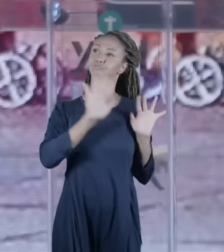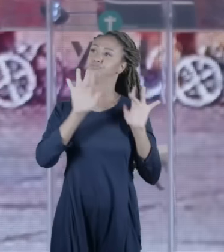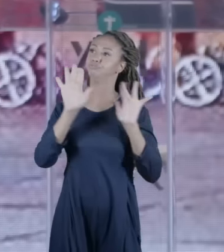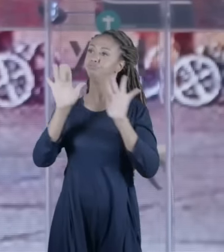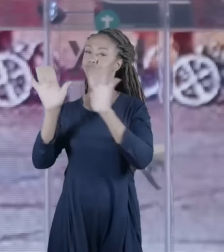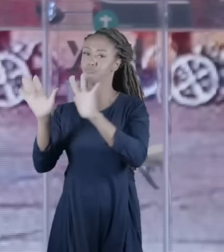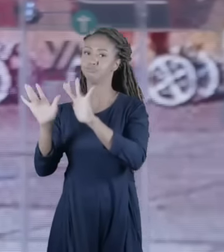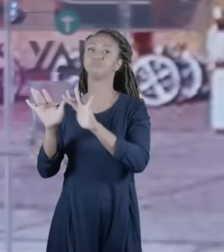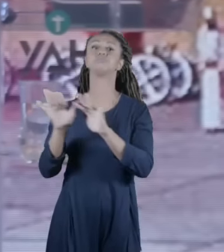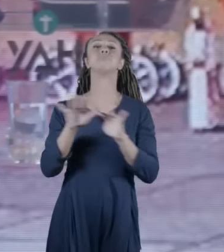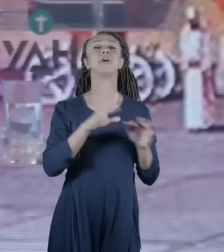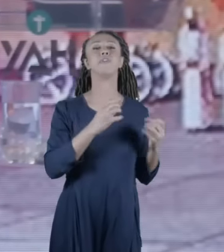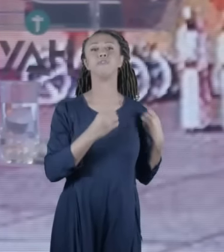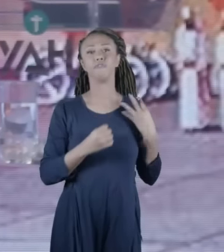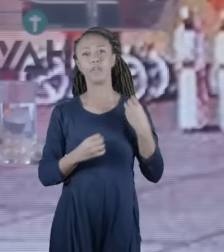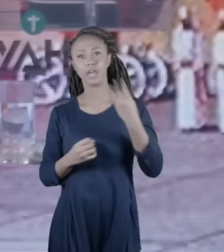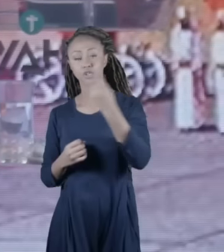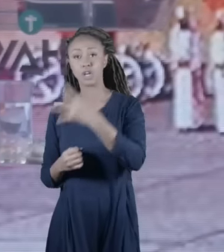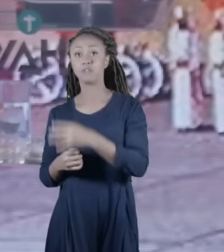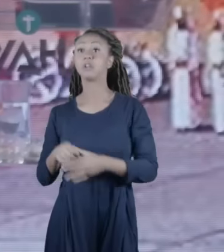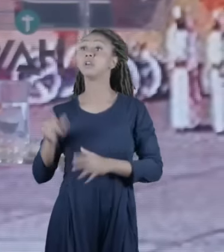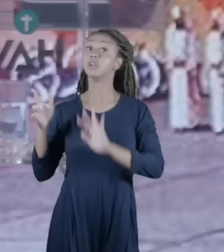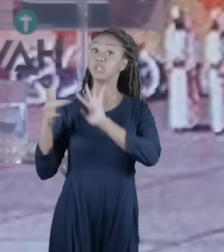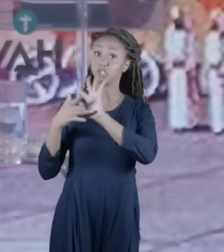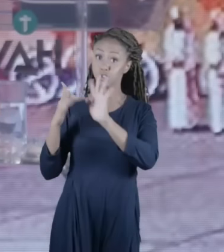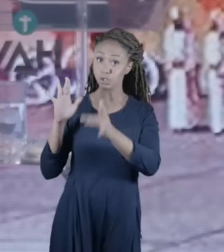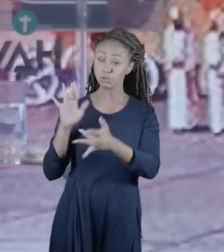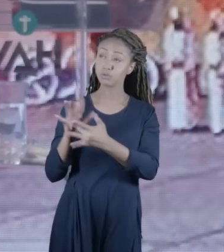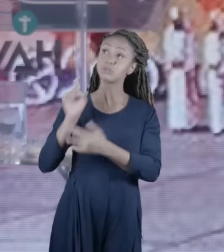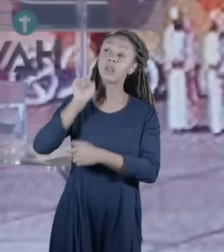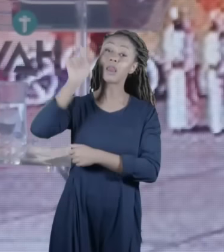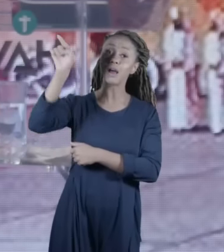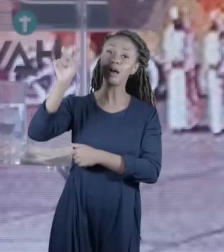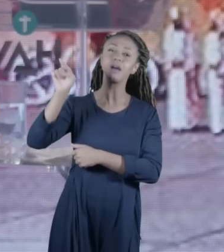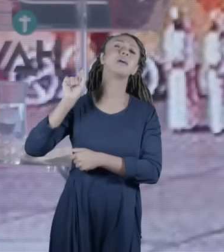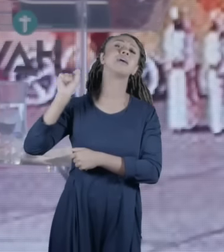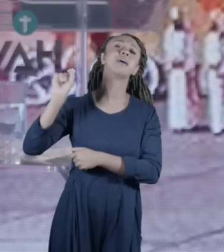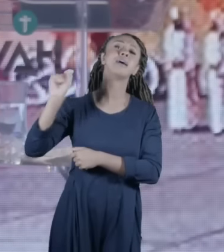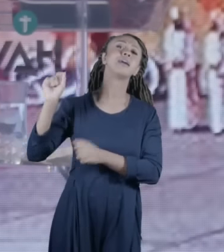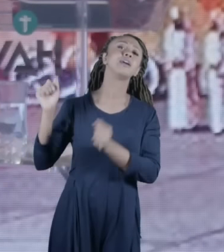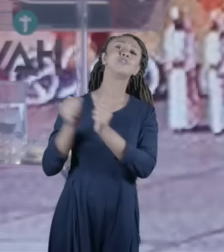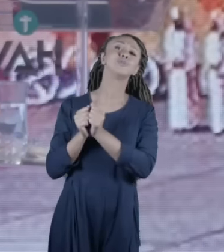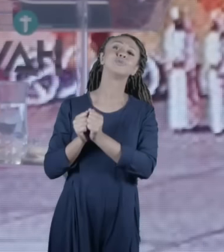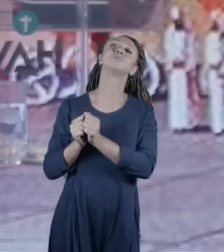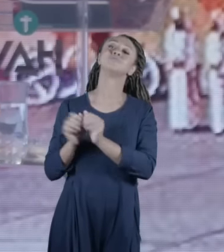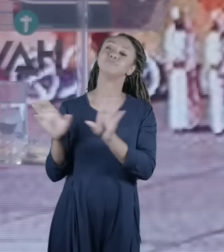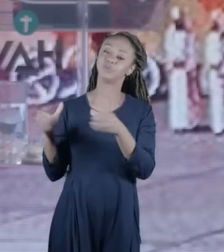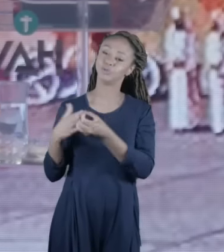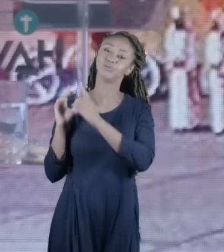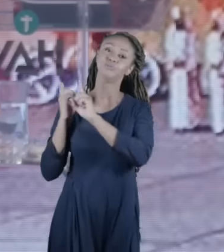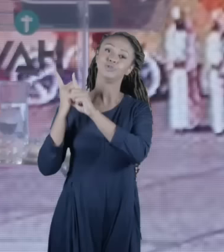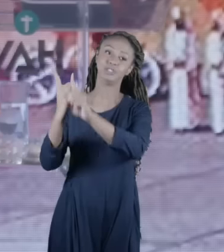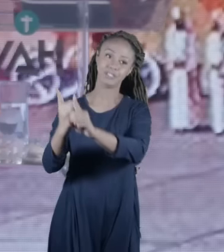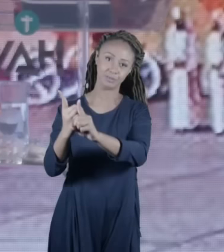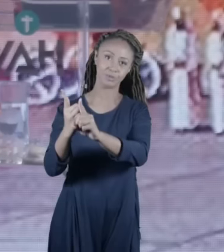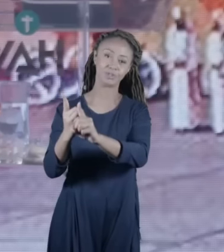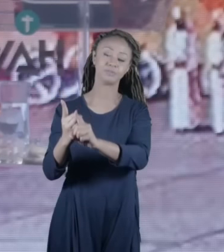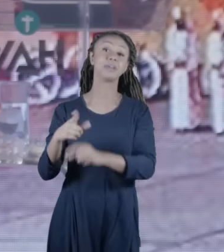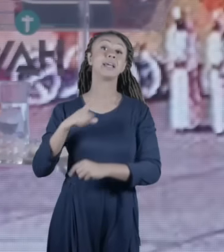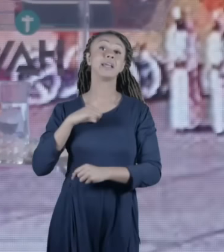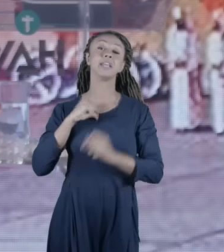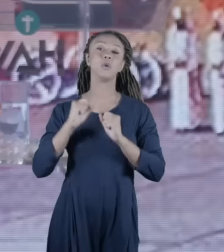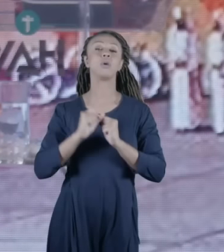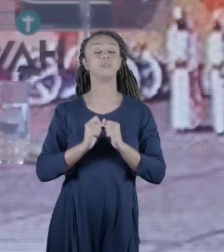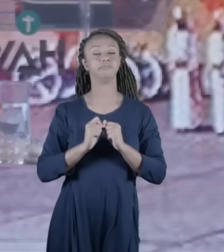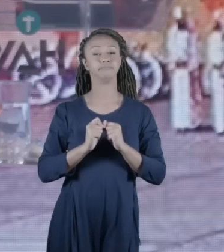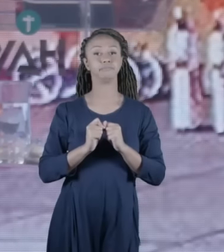pregnações e subiam estava Jesus com seus apóstolos as três grandes festas são Pessah que é a